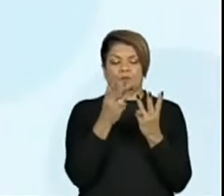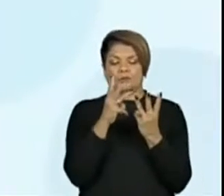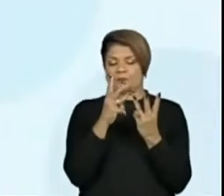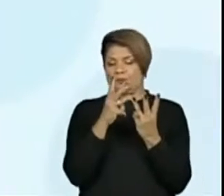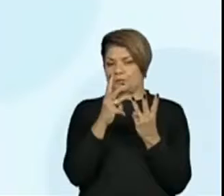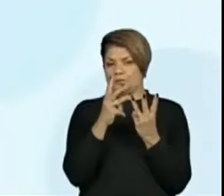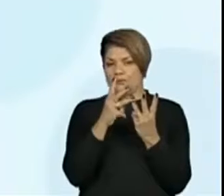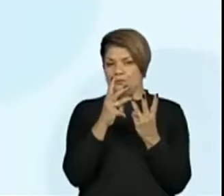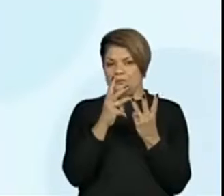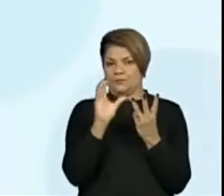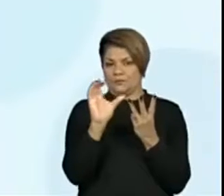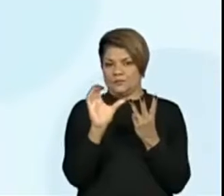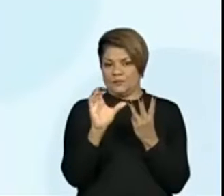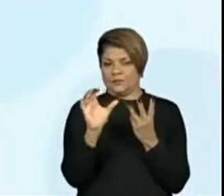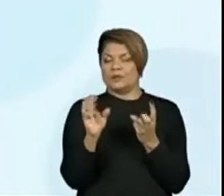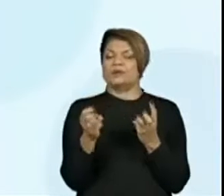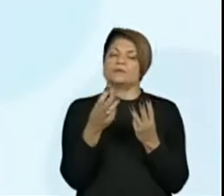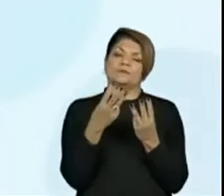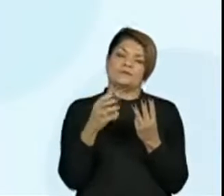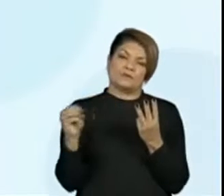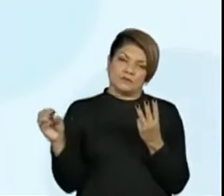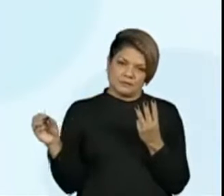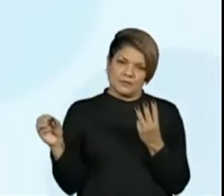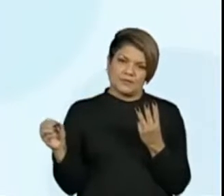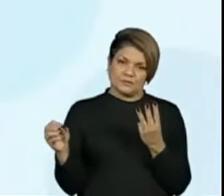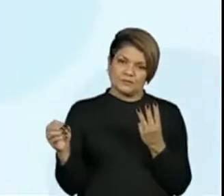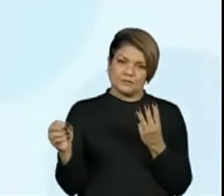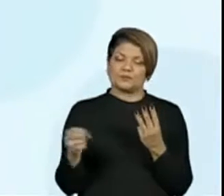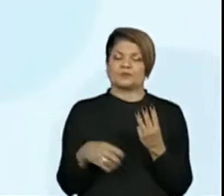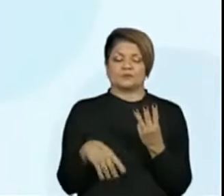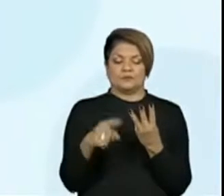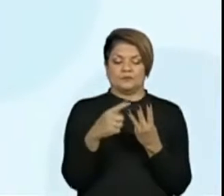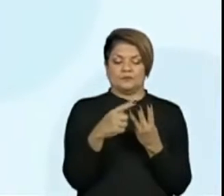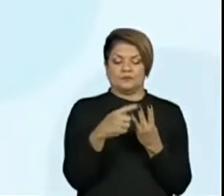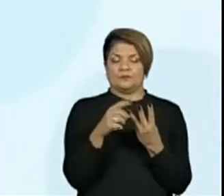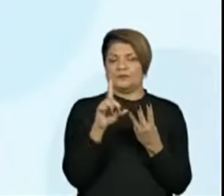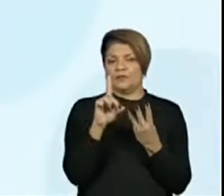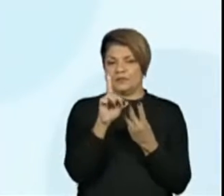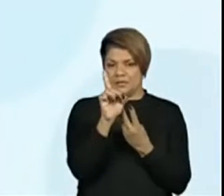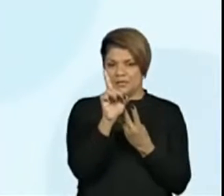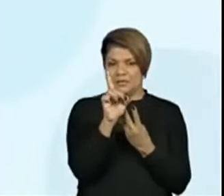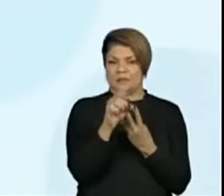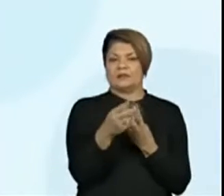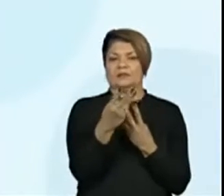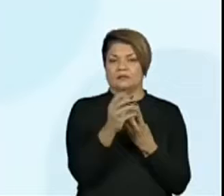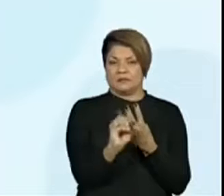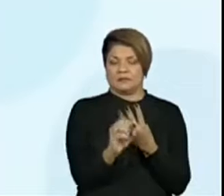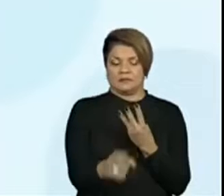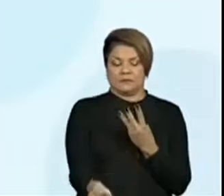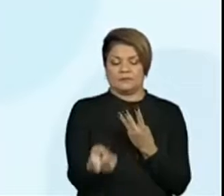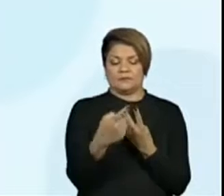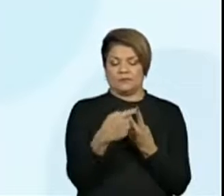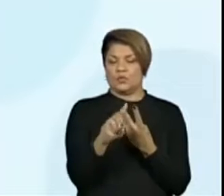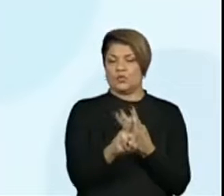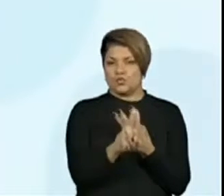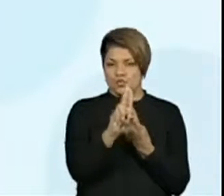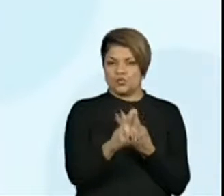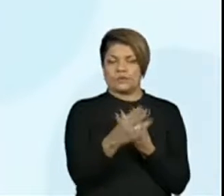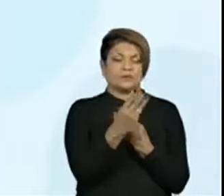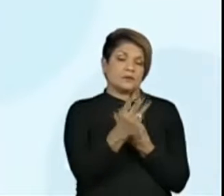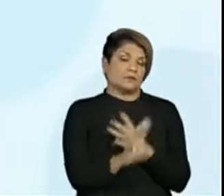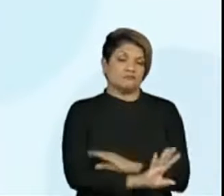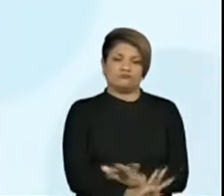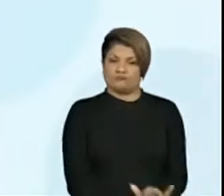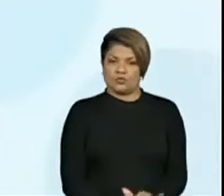300, isso mesmo. 3 dezenas. 30. E as 3 unidades. 3. Exatamente.